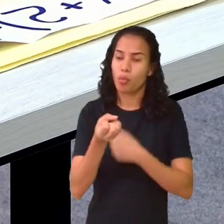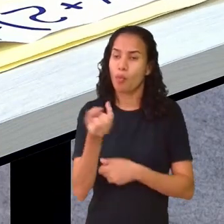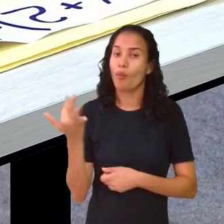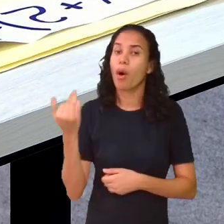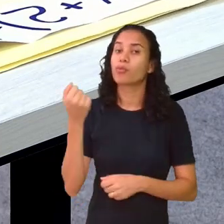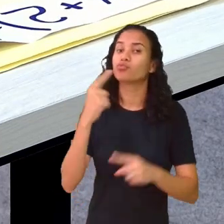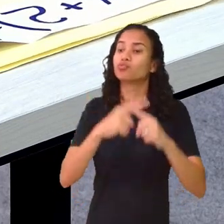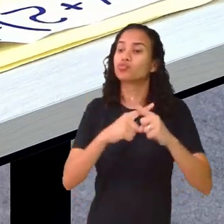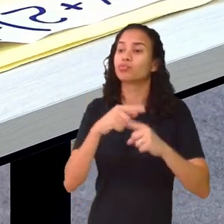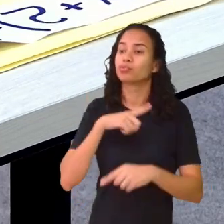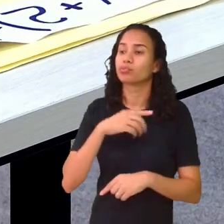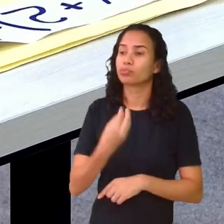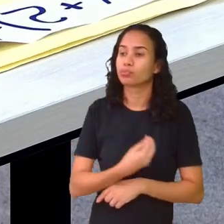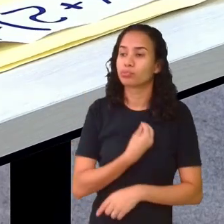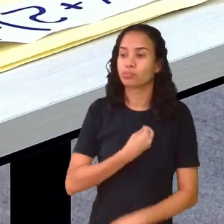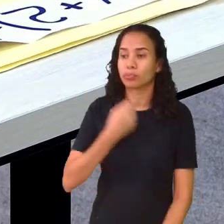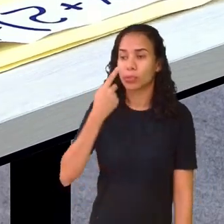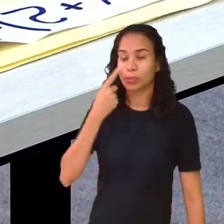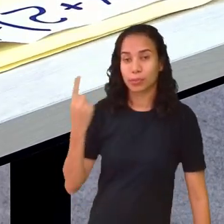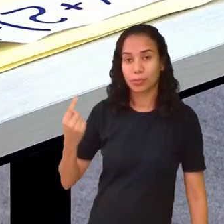X eu tenho? Olha só.